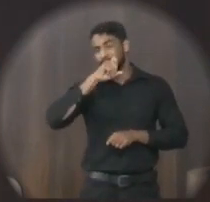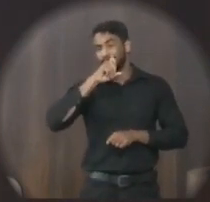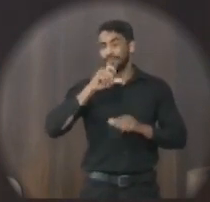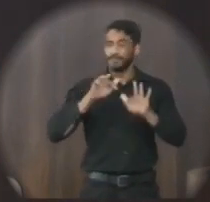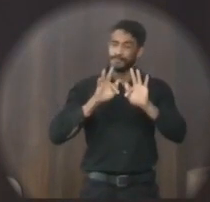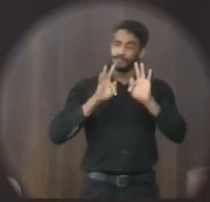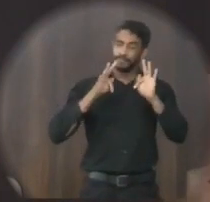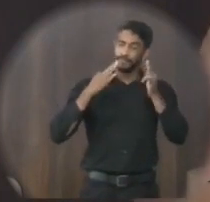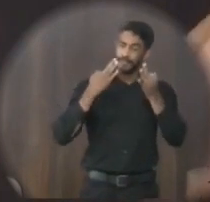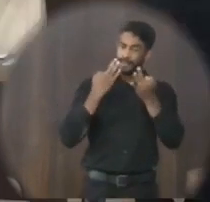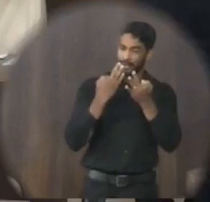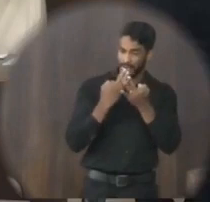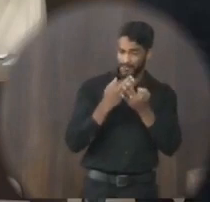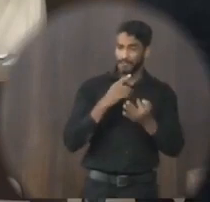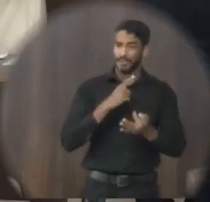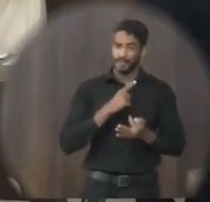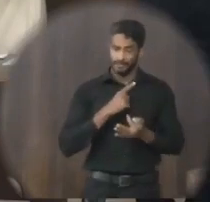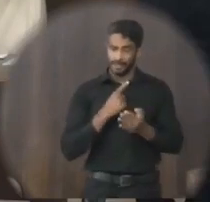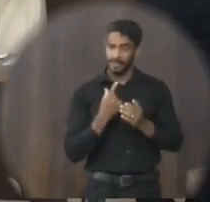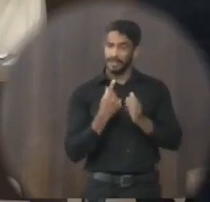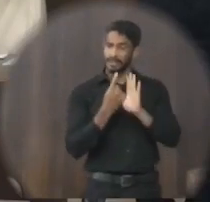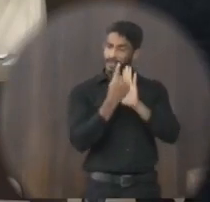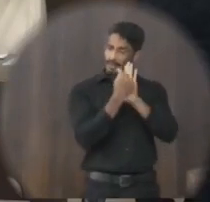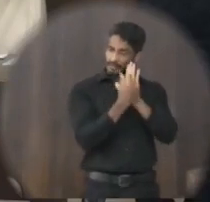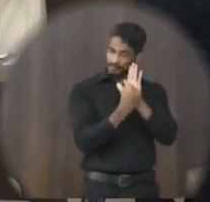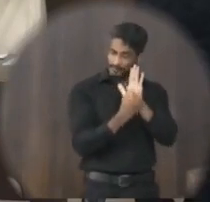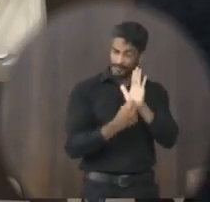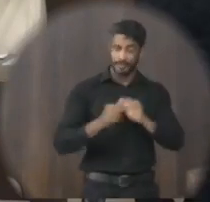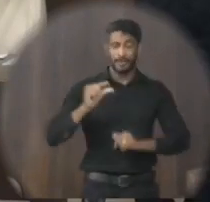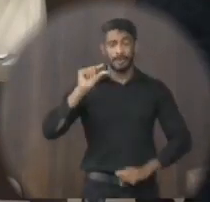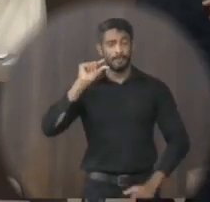têm uma condição financeira muito baixa.